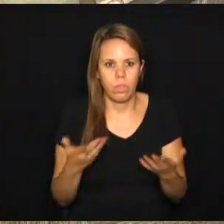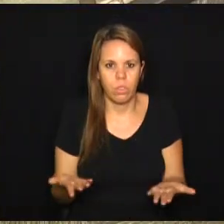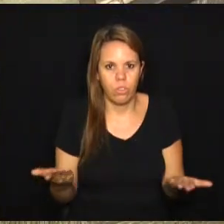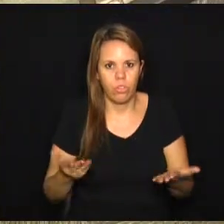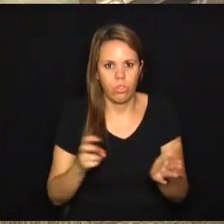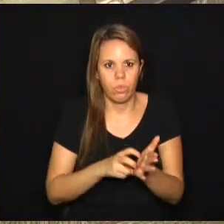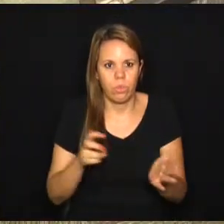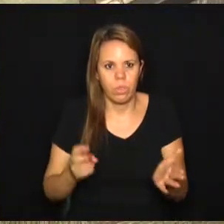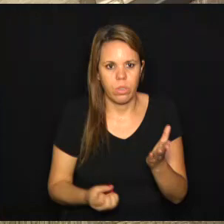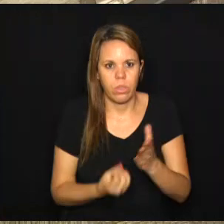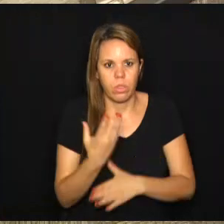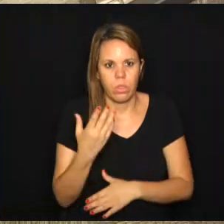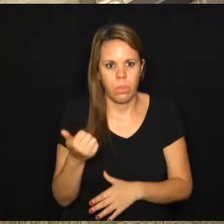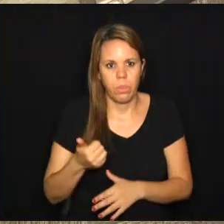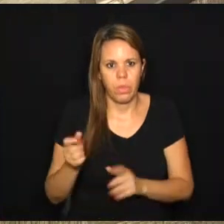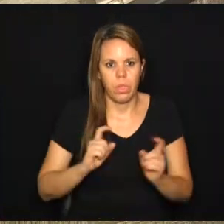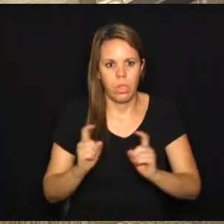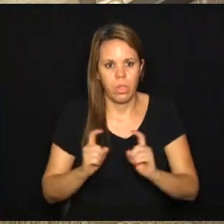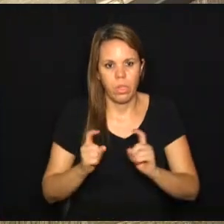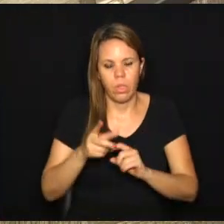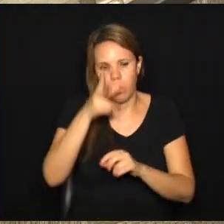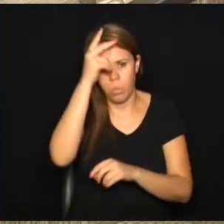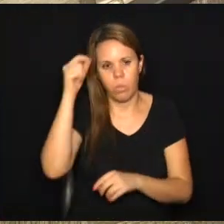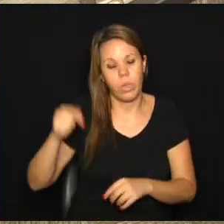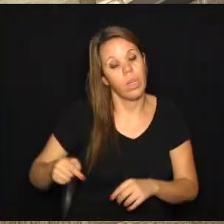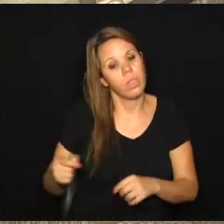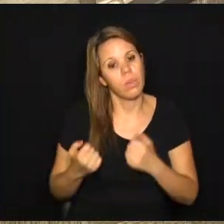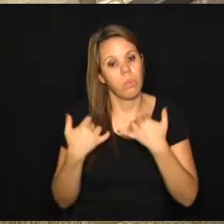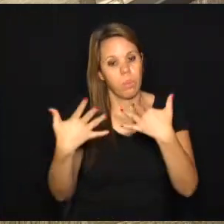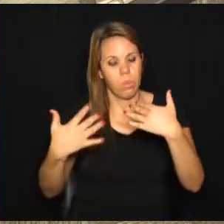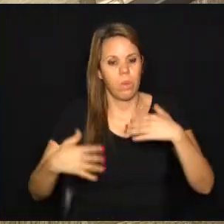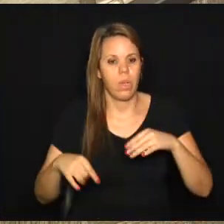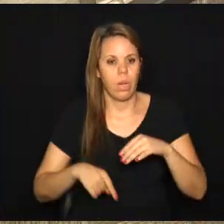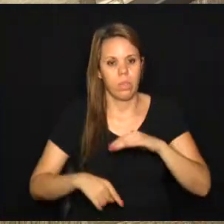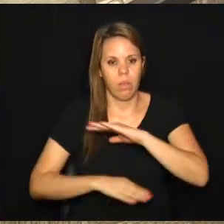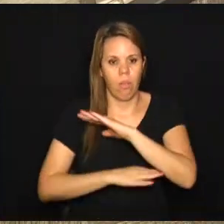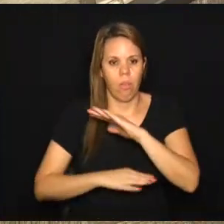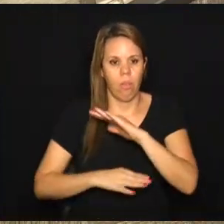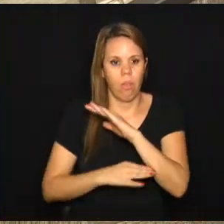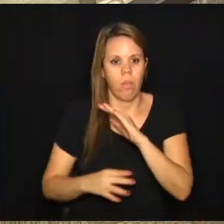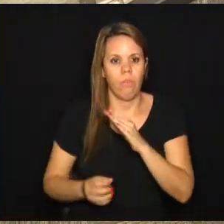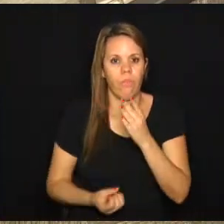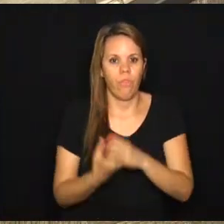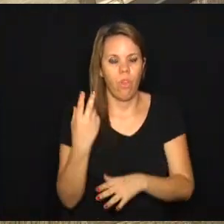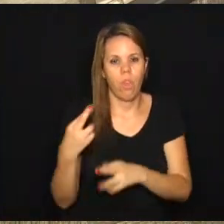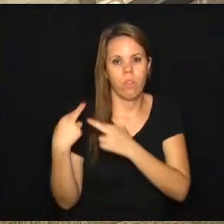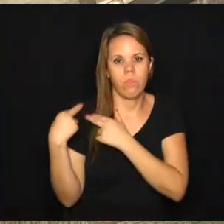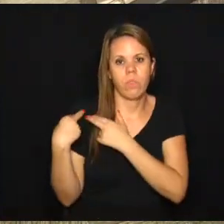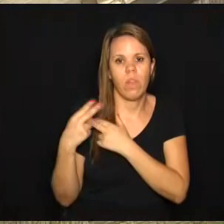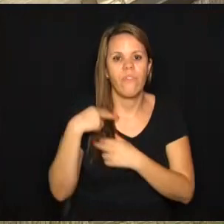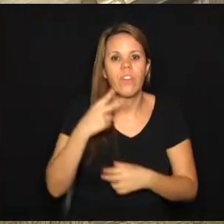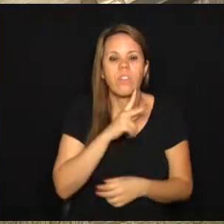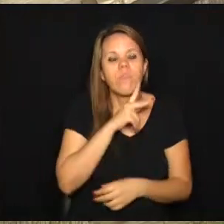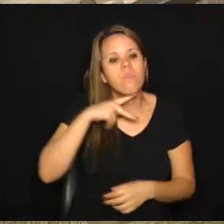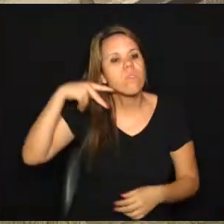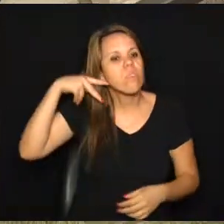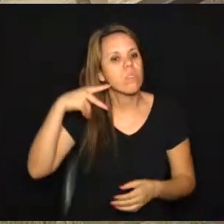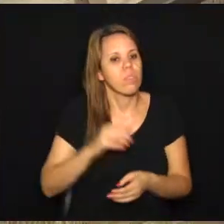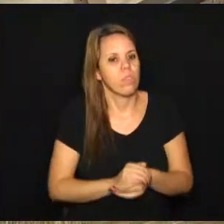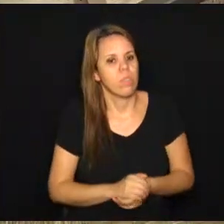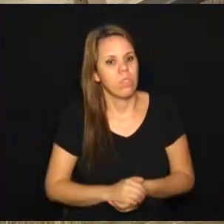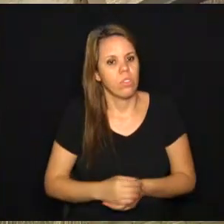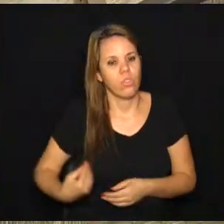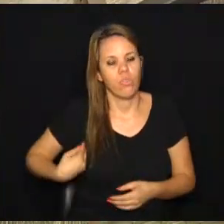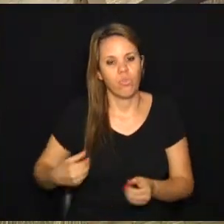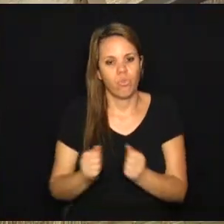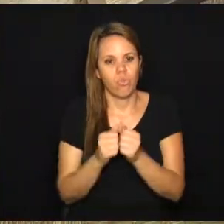Hoje de manhã aconteceu a primeira audiência pública do ano aqui no plenário da Câmara. Essa audiência que foi presidida aí pelo vereador Permínio Monteiro, que está